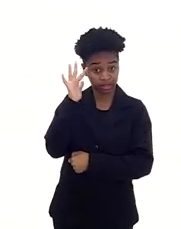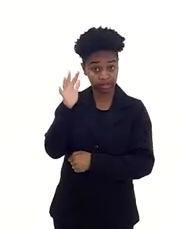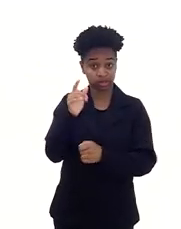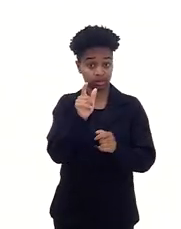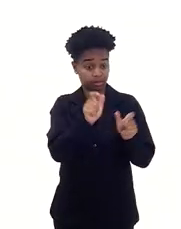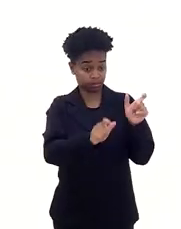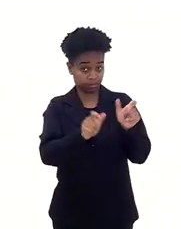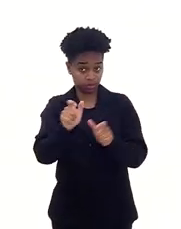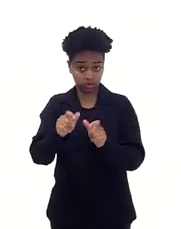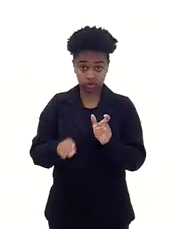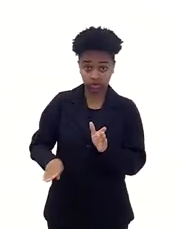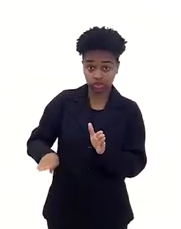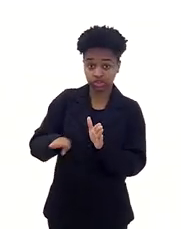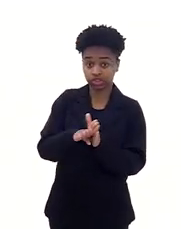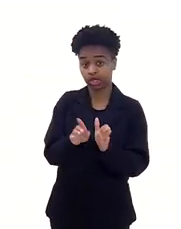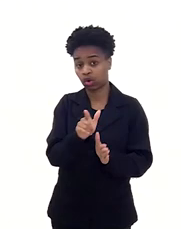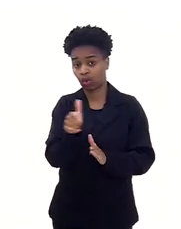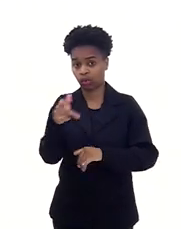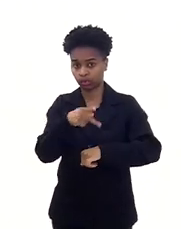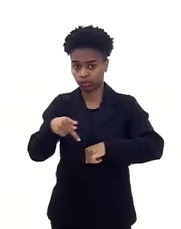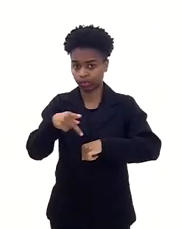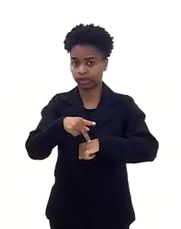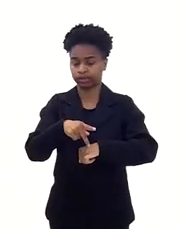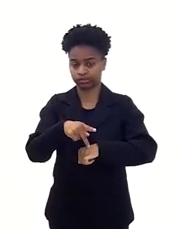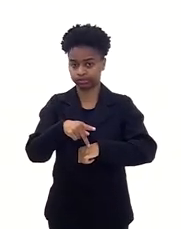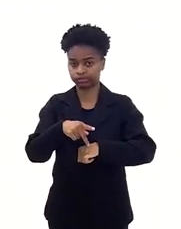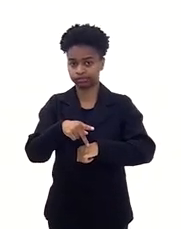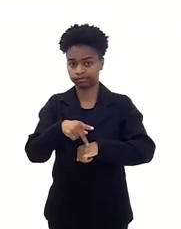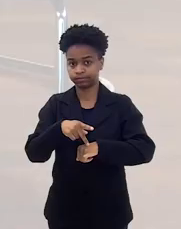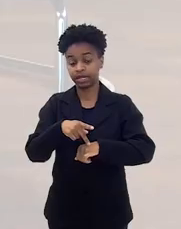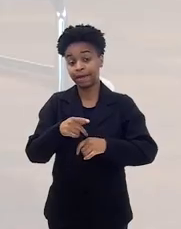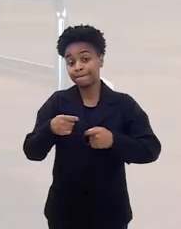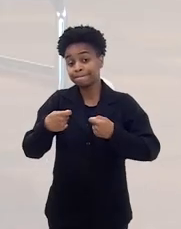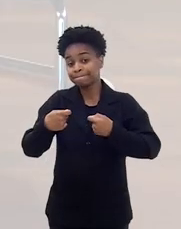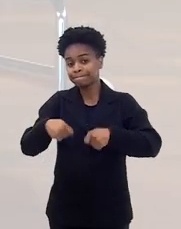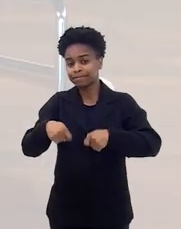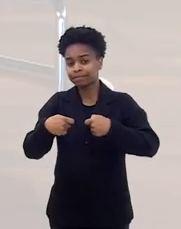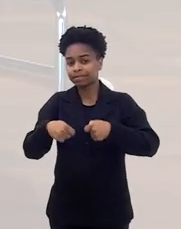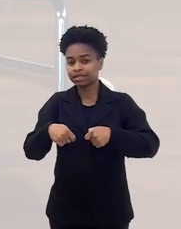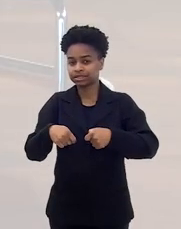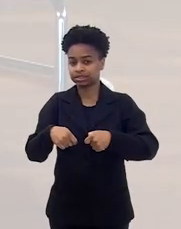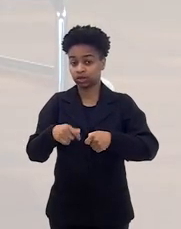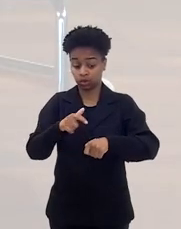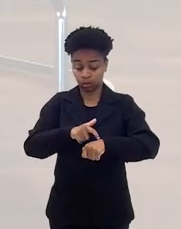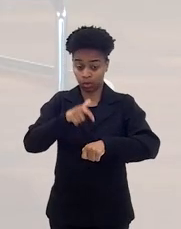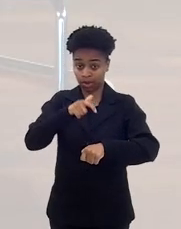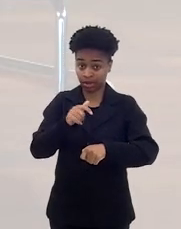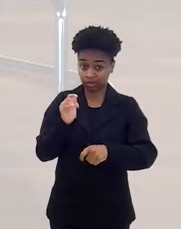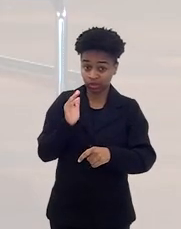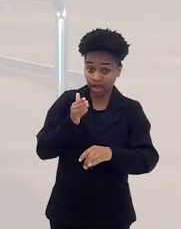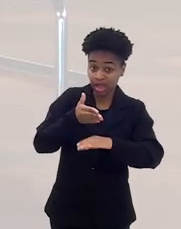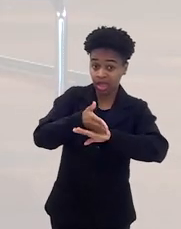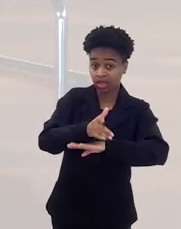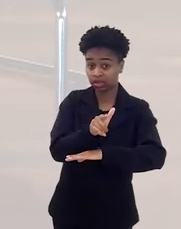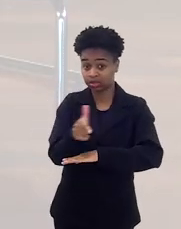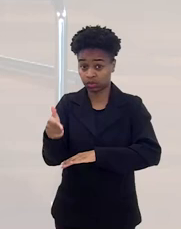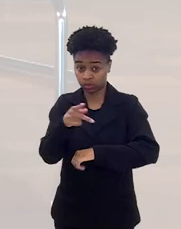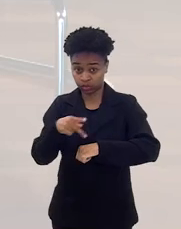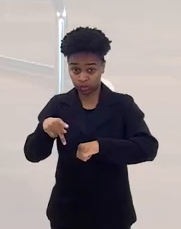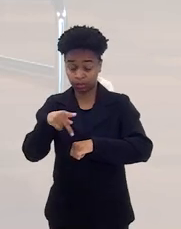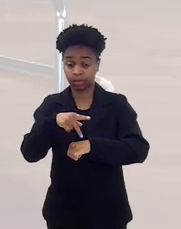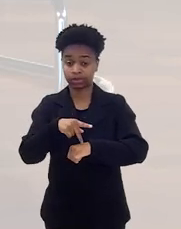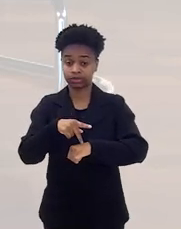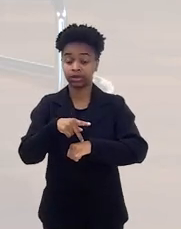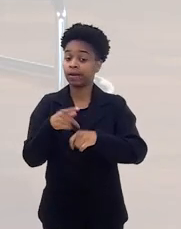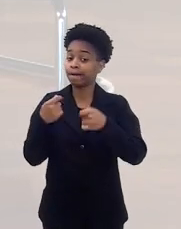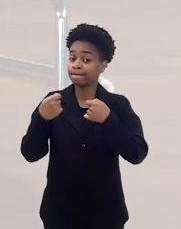imigrantes, quando eles chegam em questão no âmbito internacional, eles precisam, para entrar em um outro país, em um